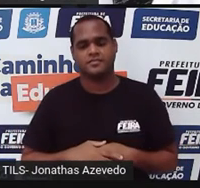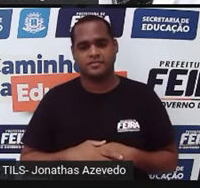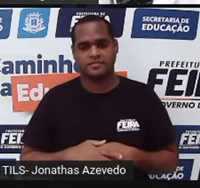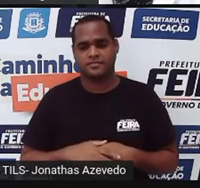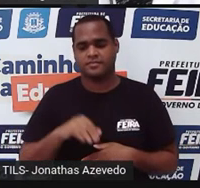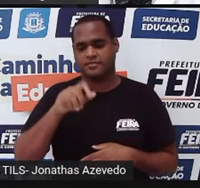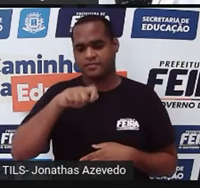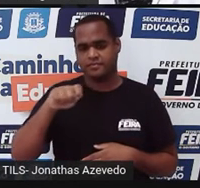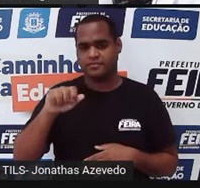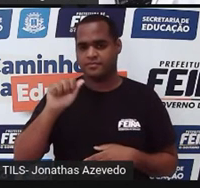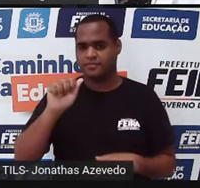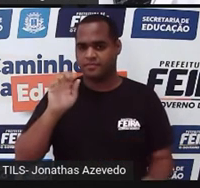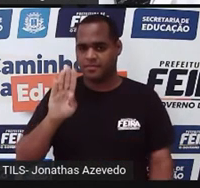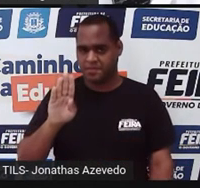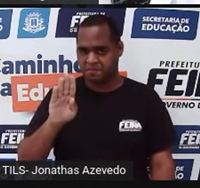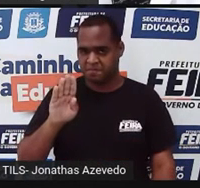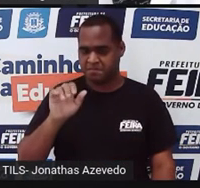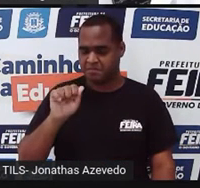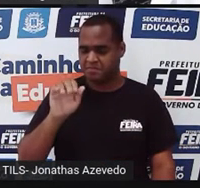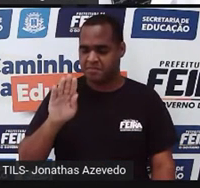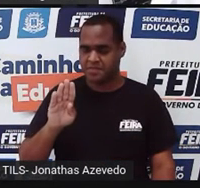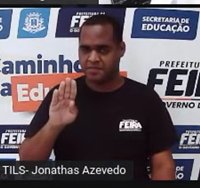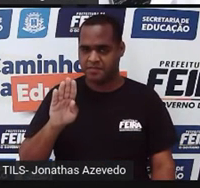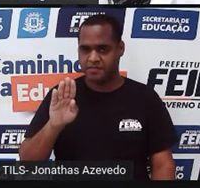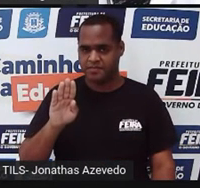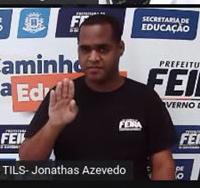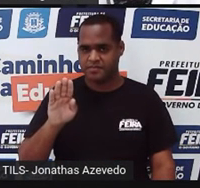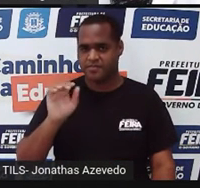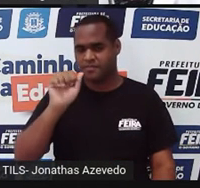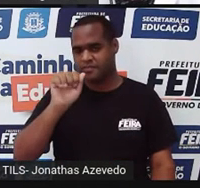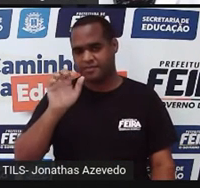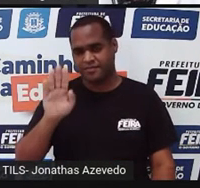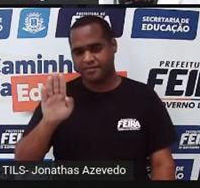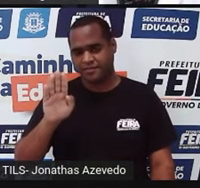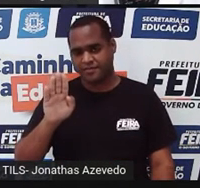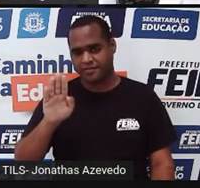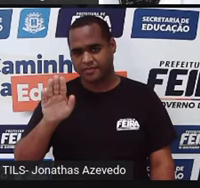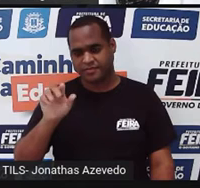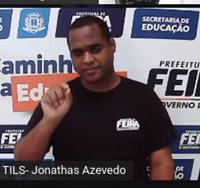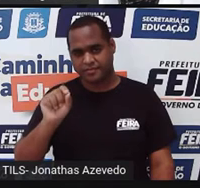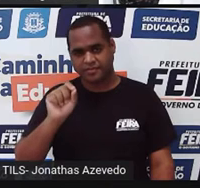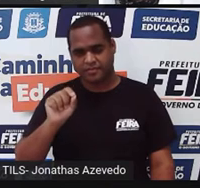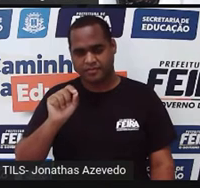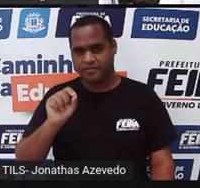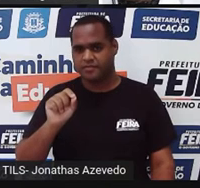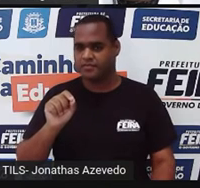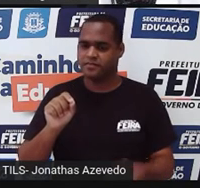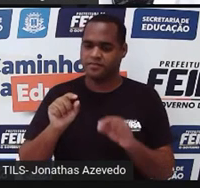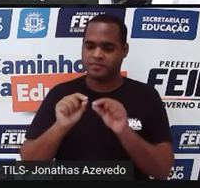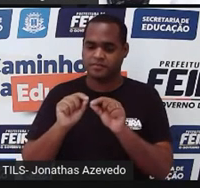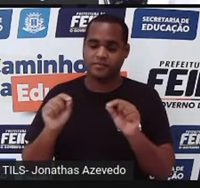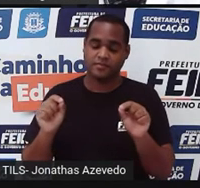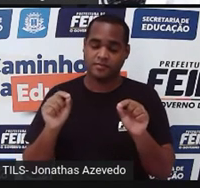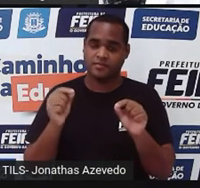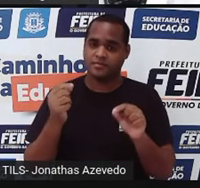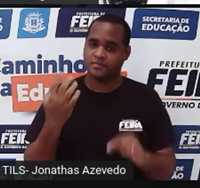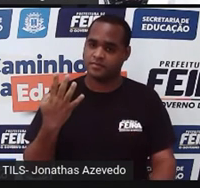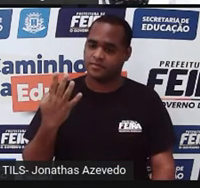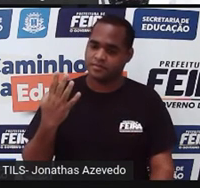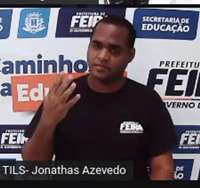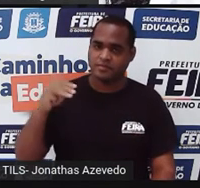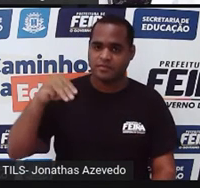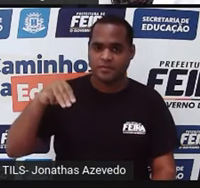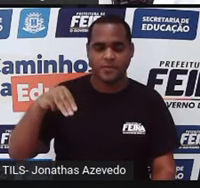escrever ali AB, e AB significa a área do banheiro, vai ser o comprimento 4, vezes a